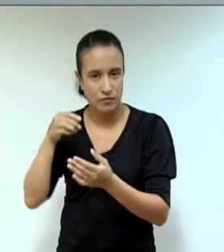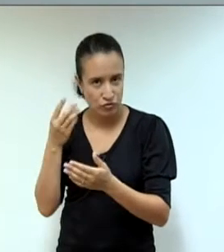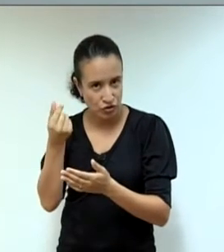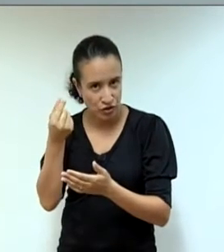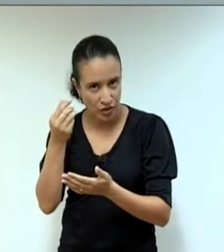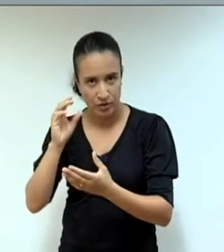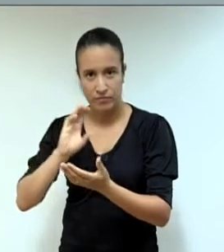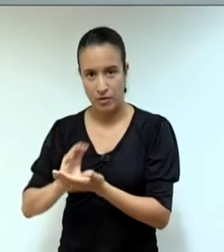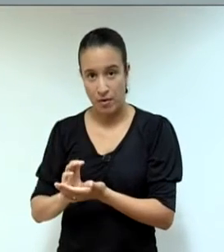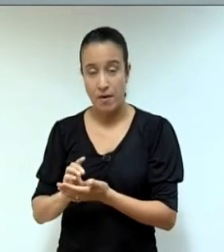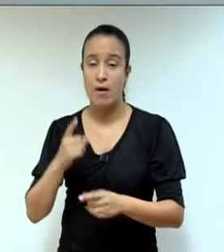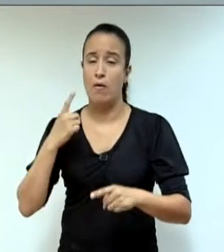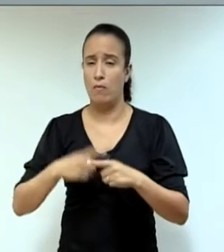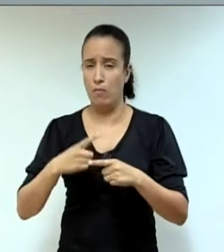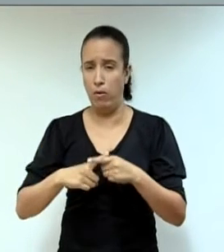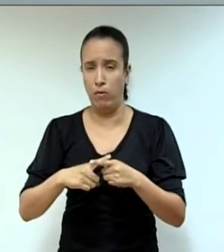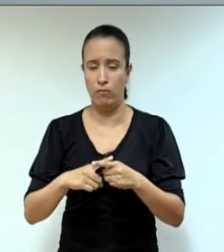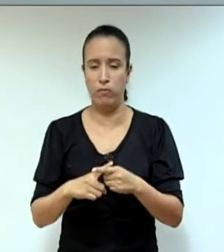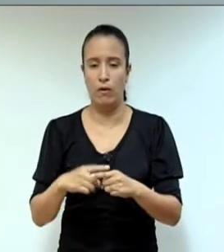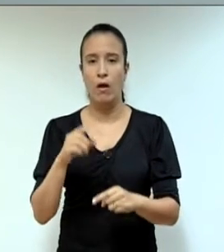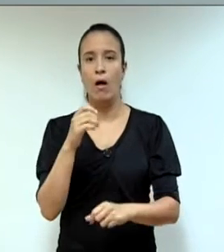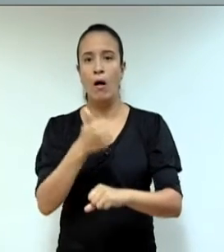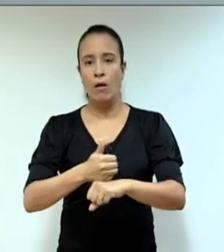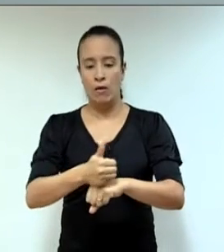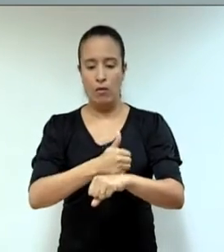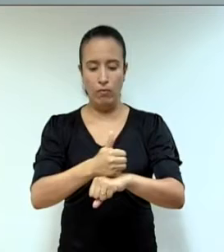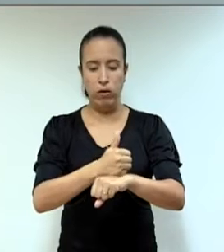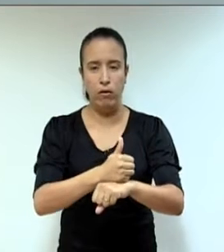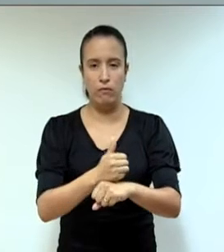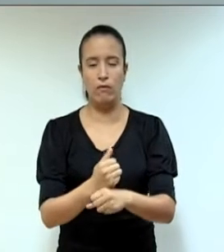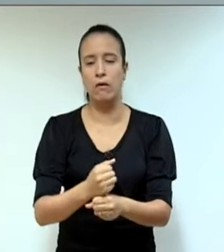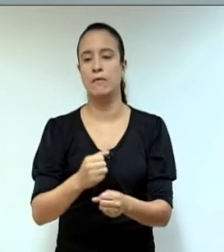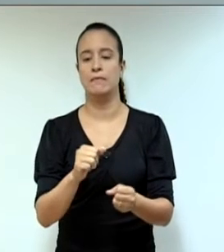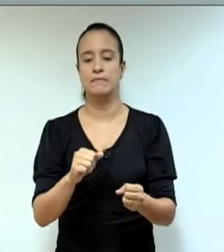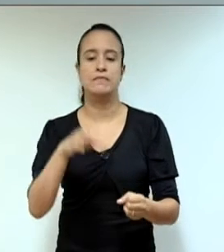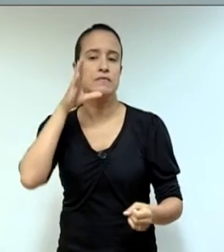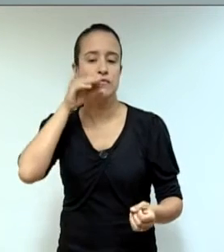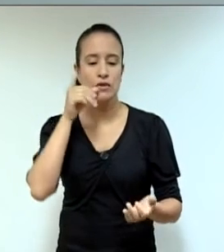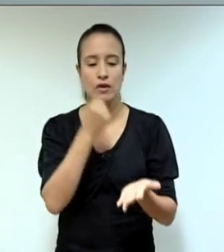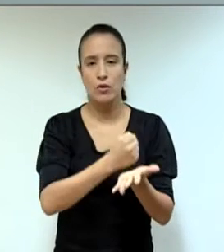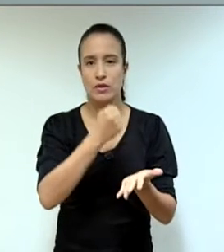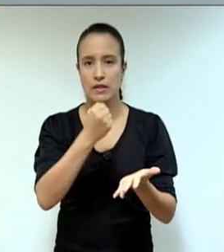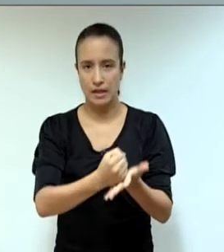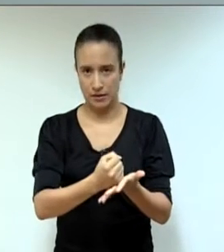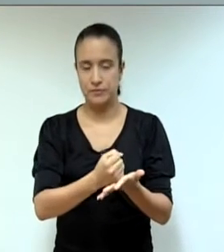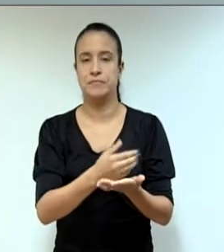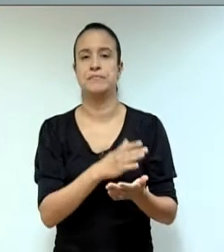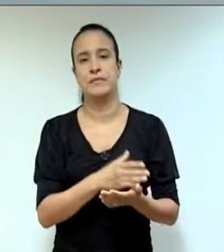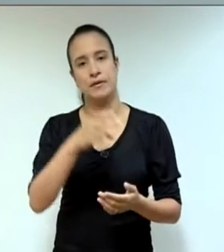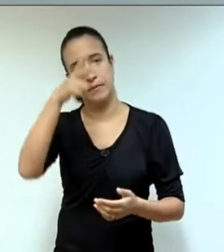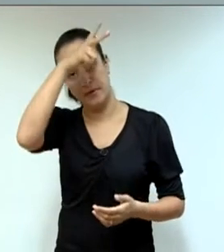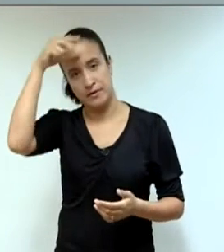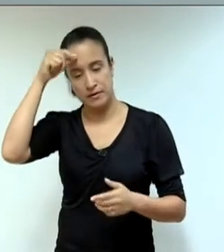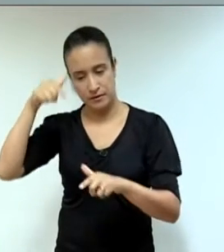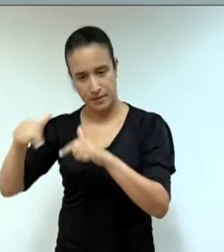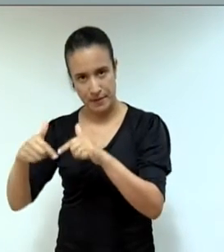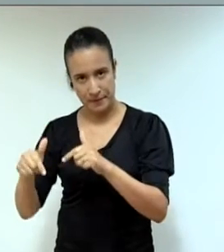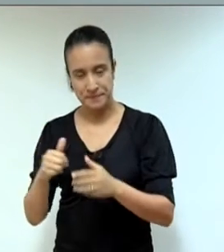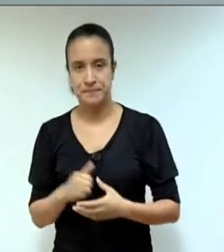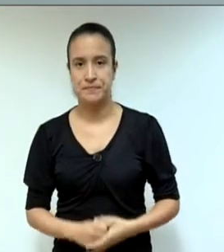em relação aos de livre nomeação, que dará mais estabilidade administrativa à máquina pública.